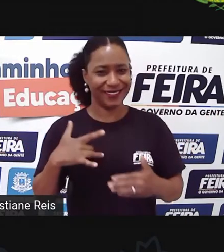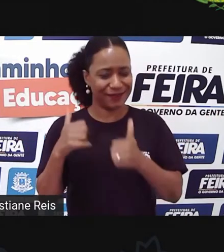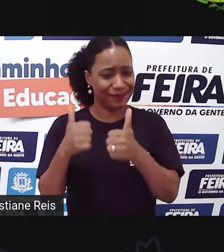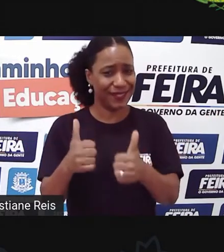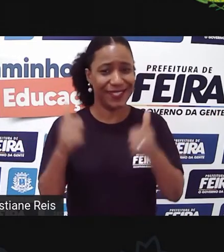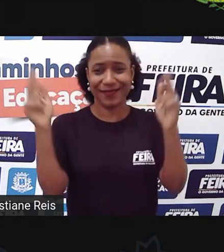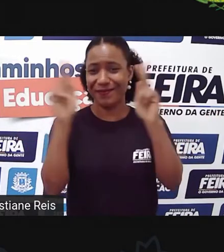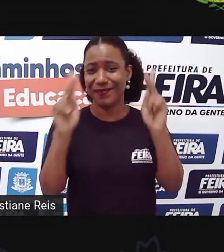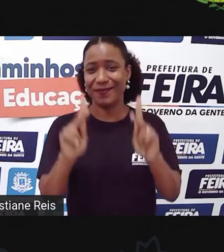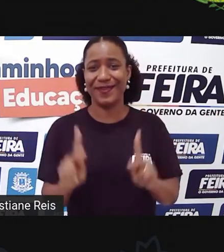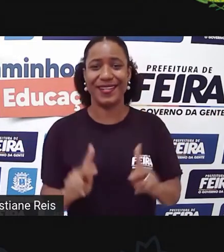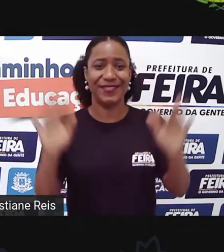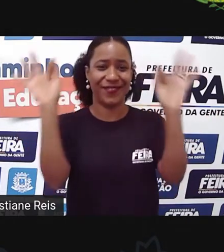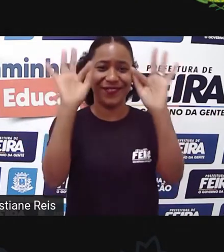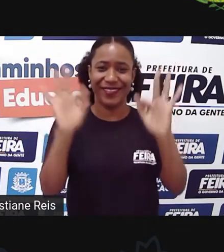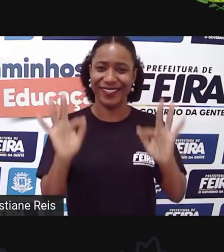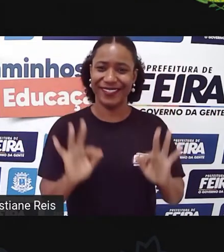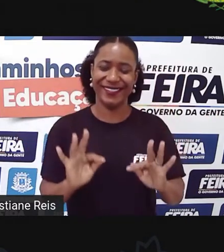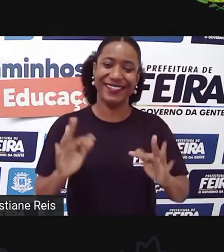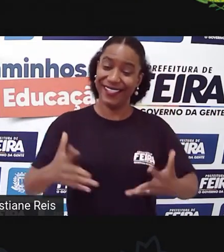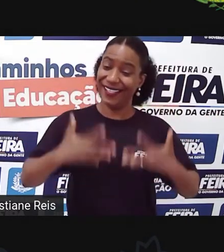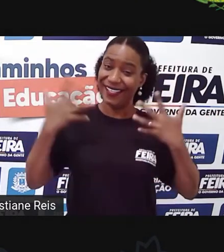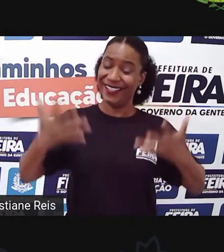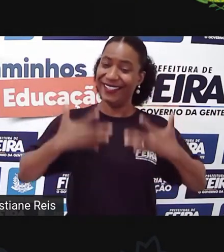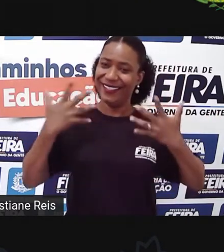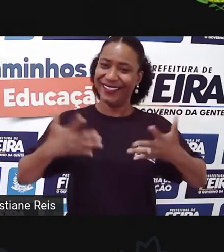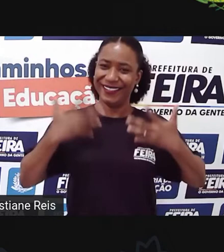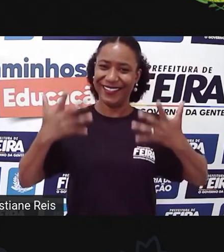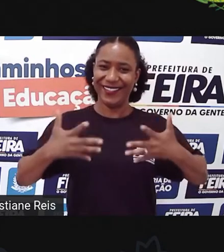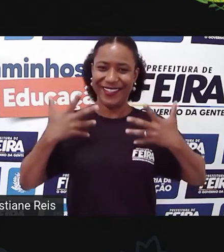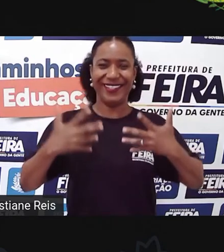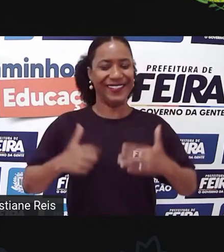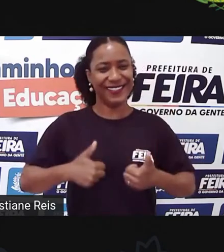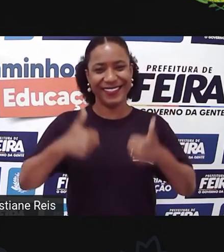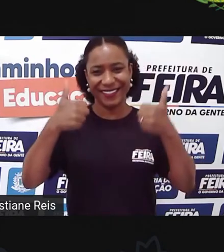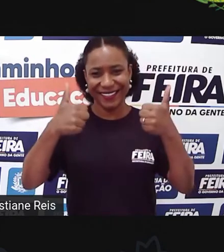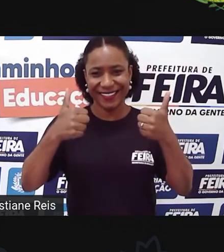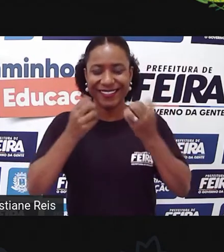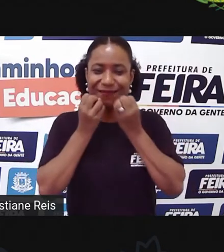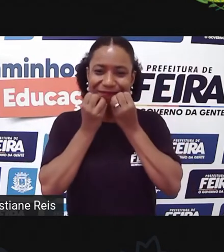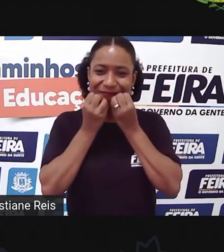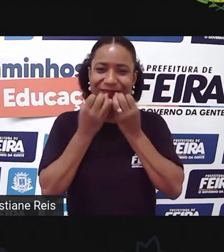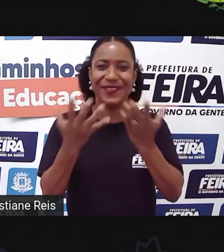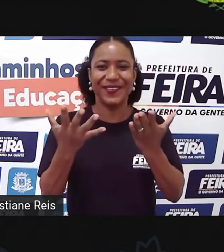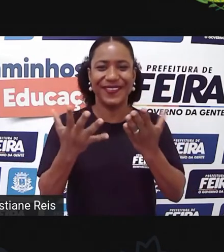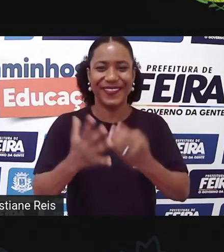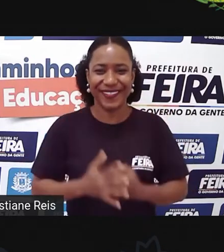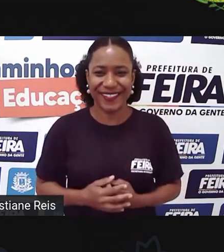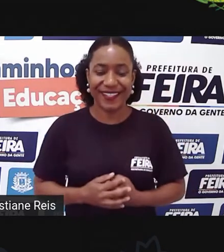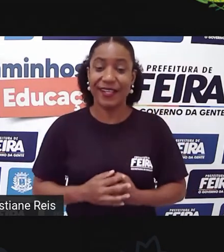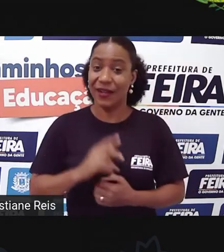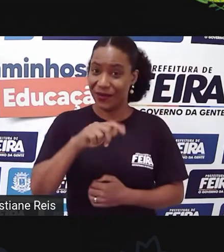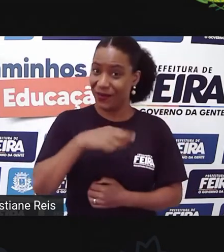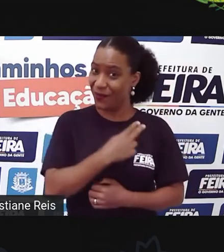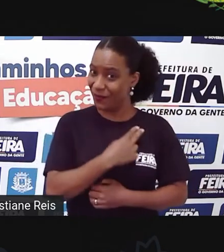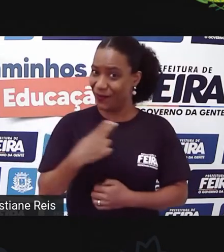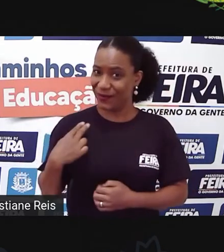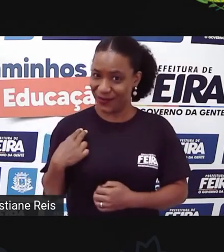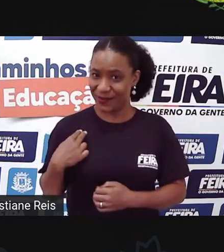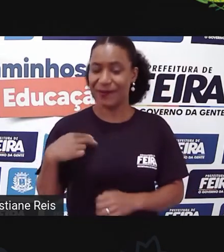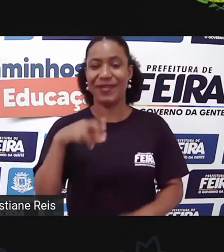muita felicidade, muita energia positiva, a Pró tá mandando daqui pra vocês, né? Como vocês sabem, eu sou a professora